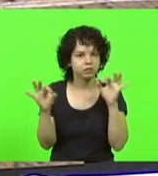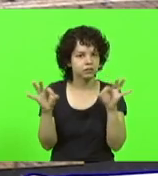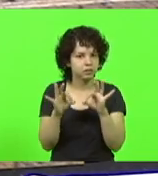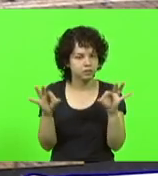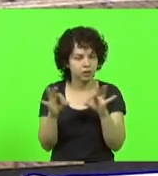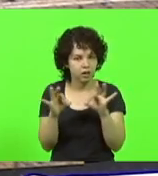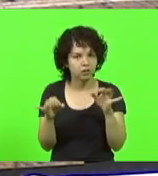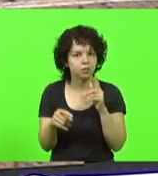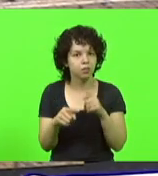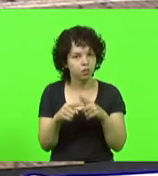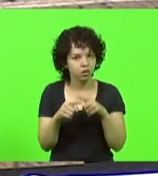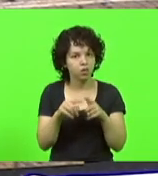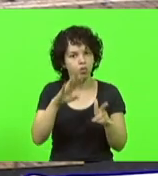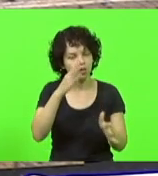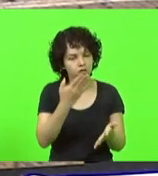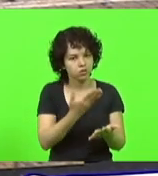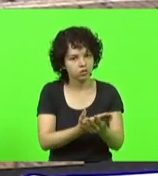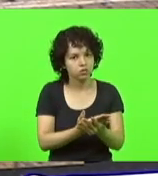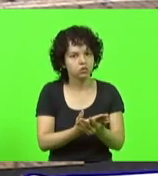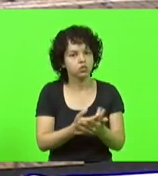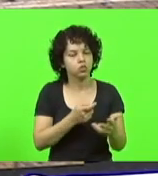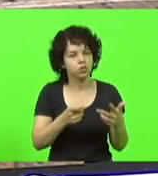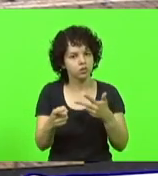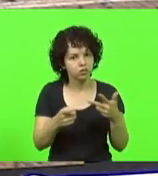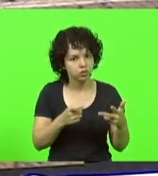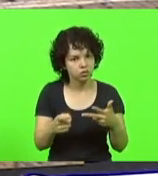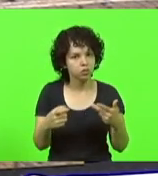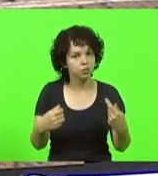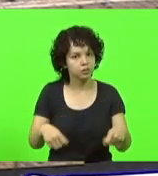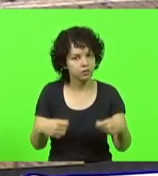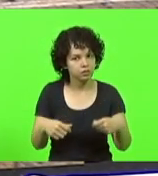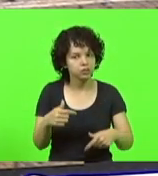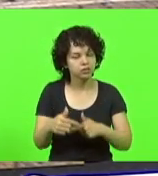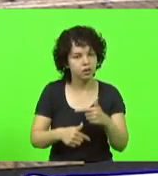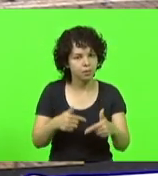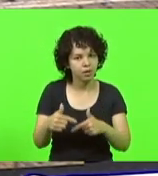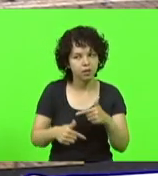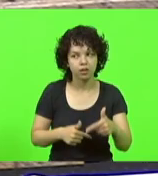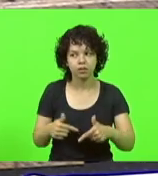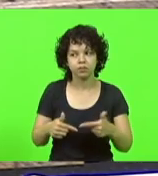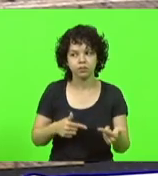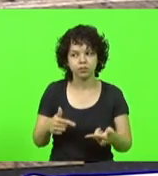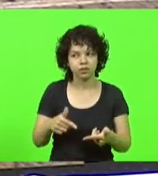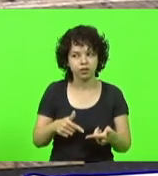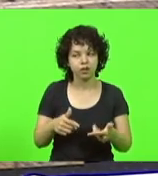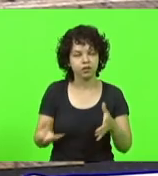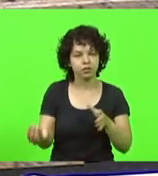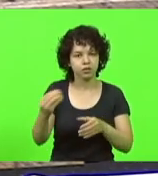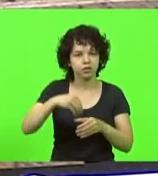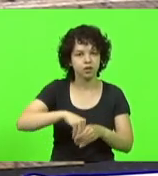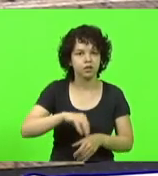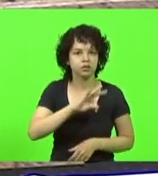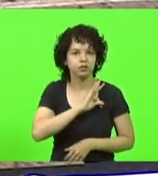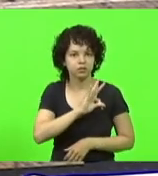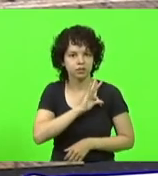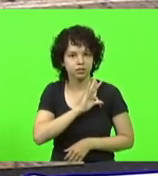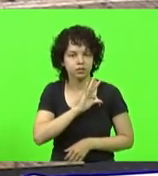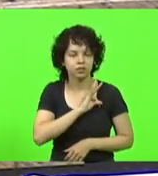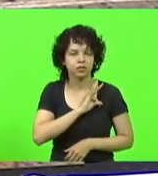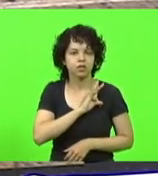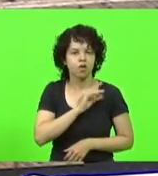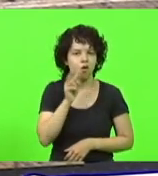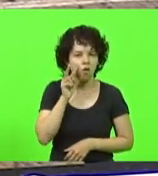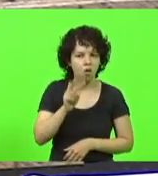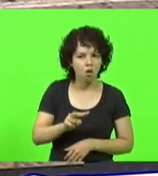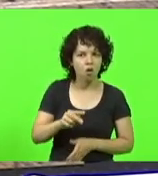porque eu acredito que o Executivo tem que trabalhar algumas áreas dele dentro da tecnicidade, olhar mancha de crime,